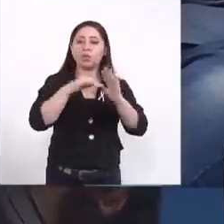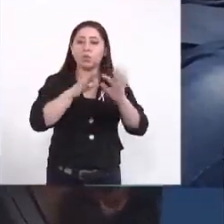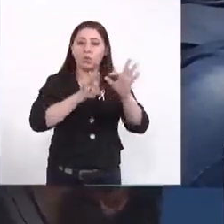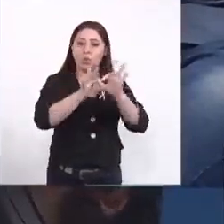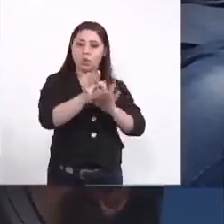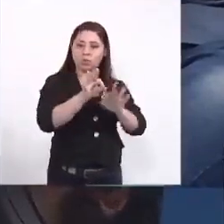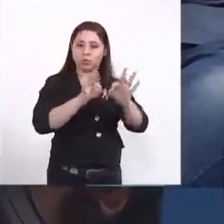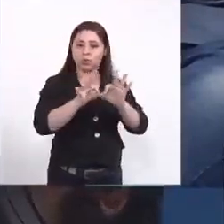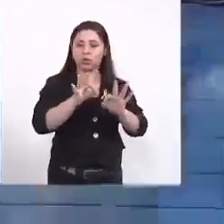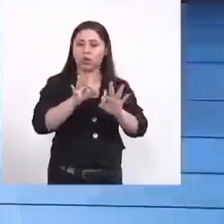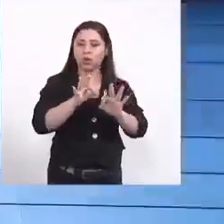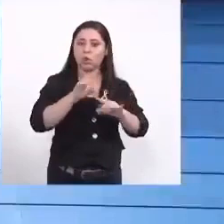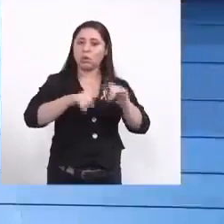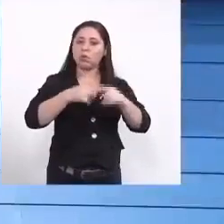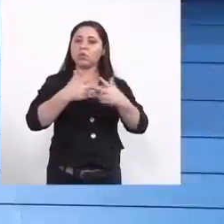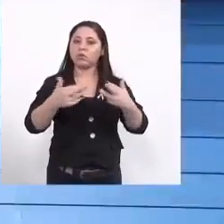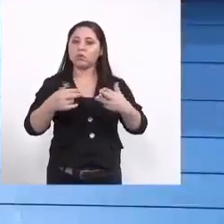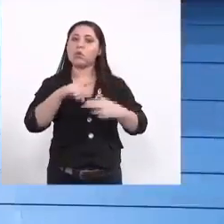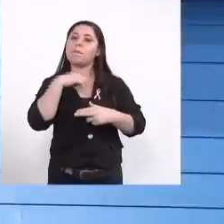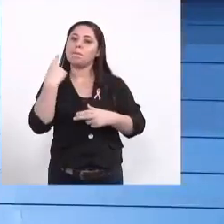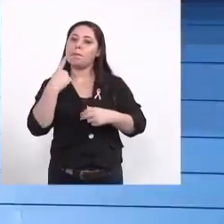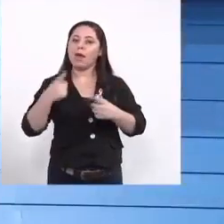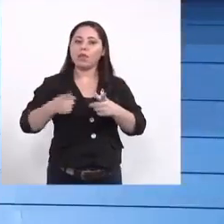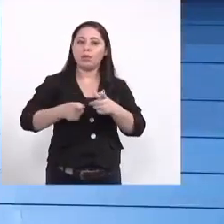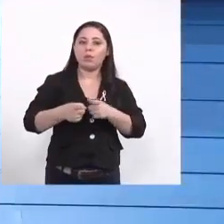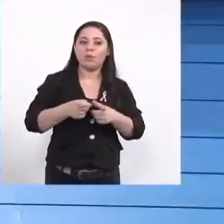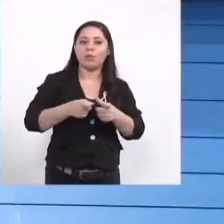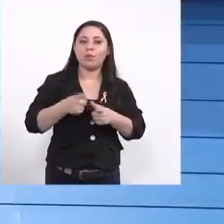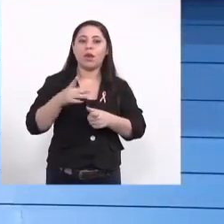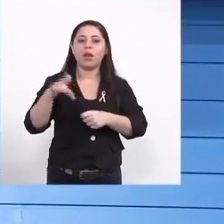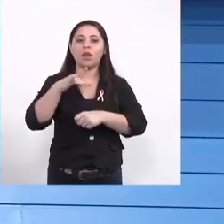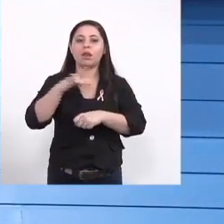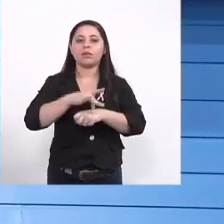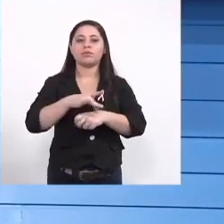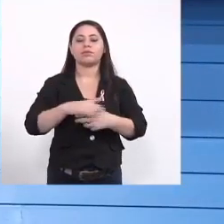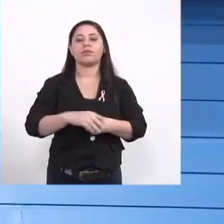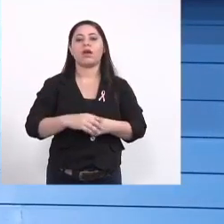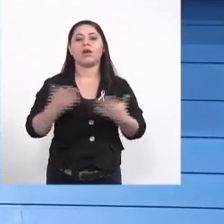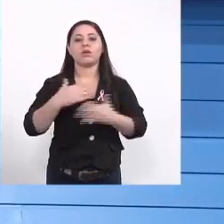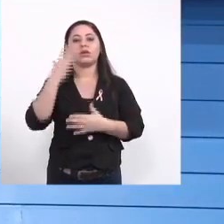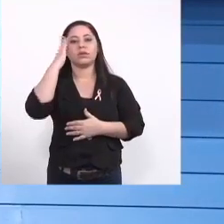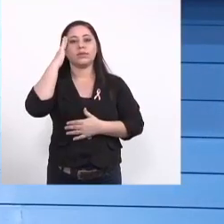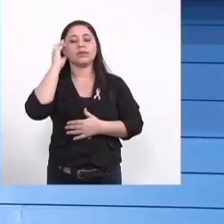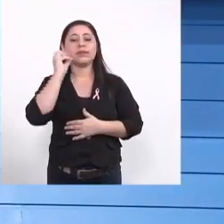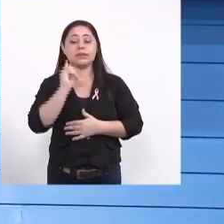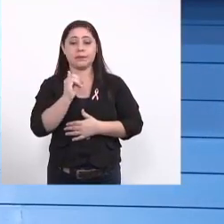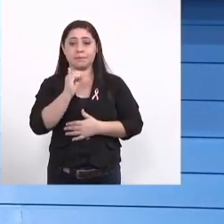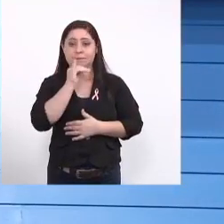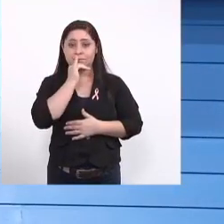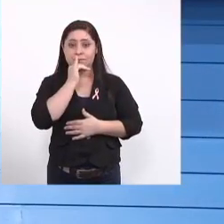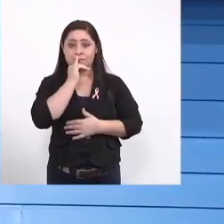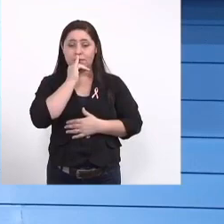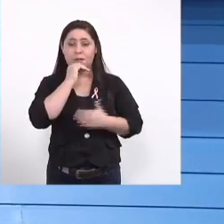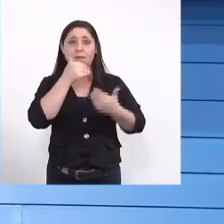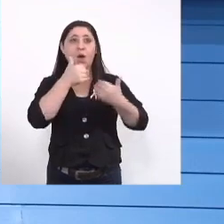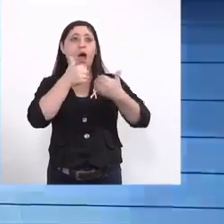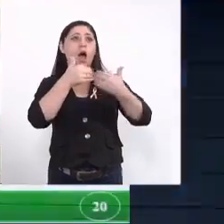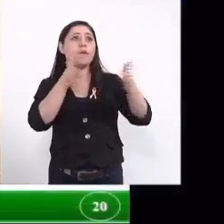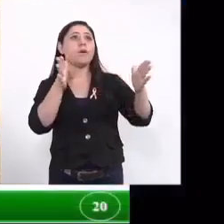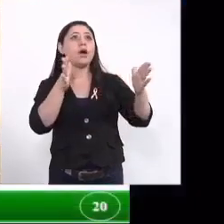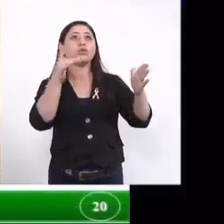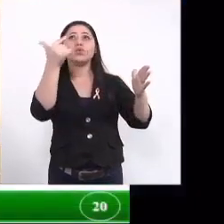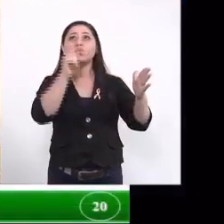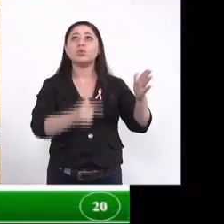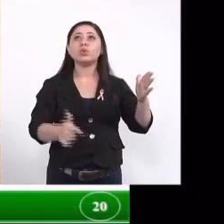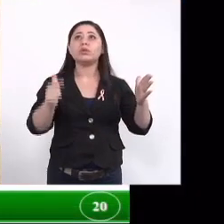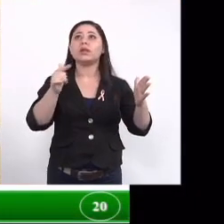o produto tem efeito sobre as larvas nós queremos saber agora se esse produto quando eu colocar em locais abertos onde não